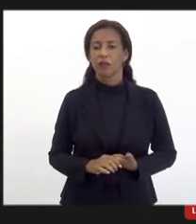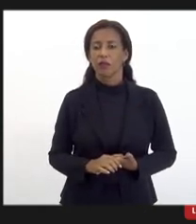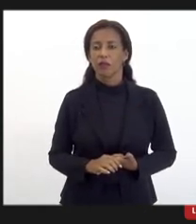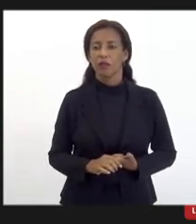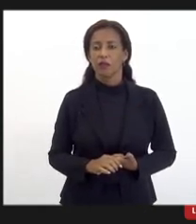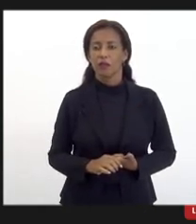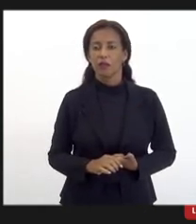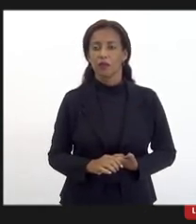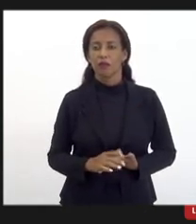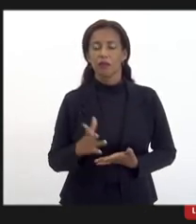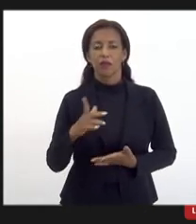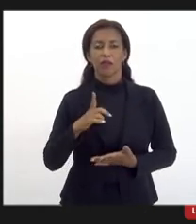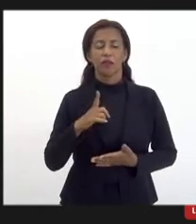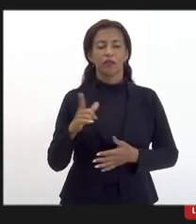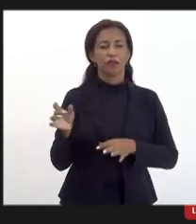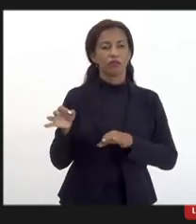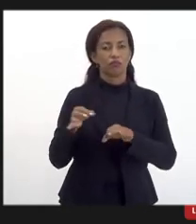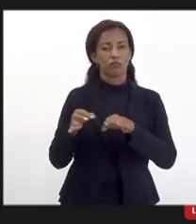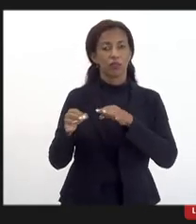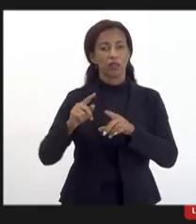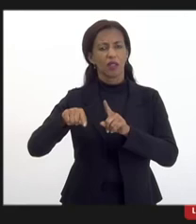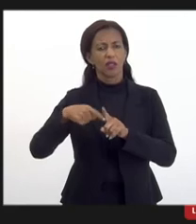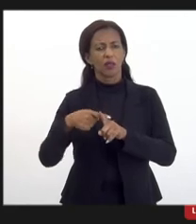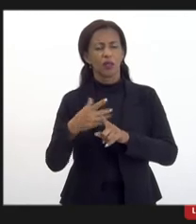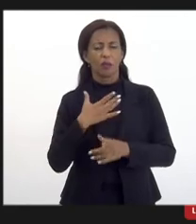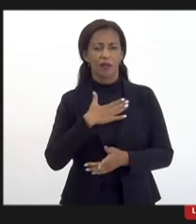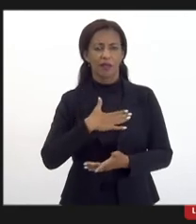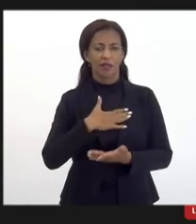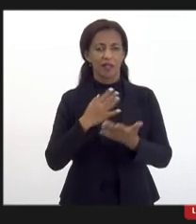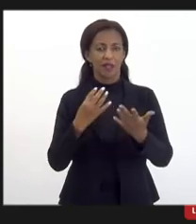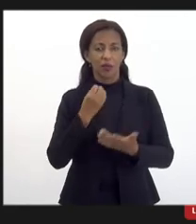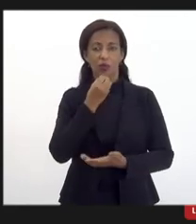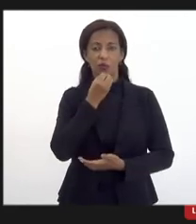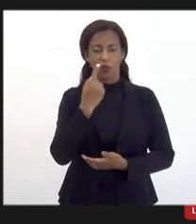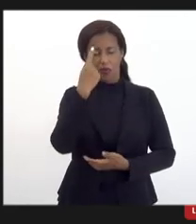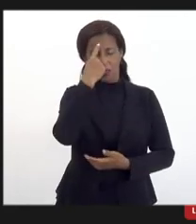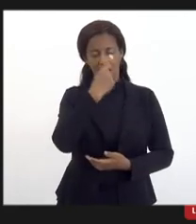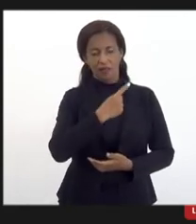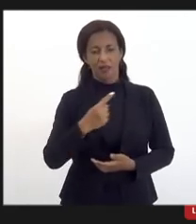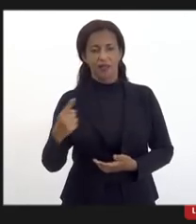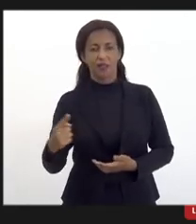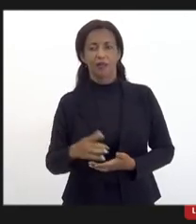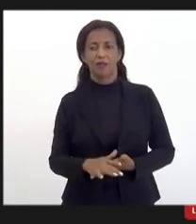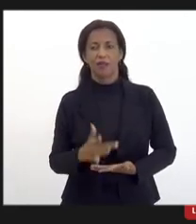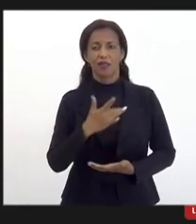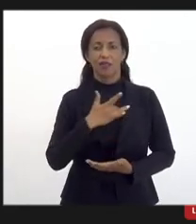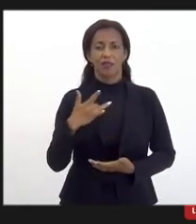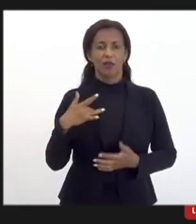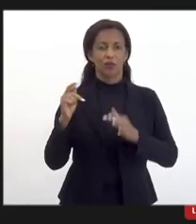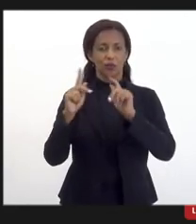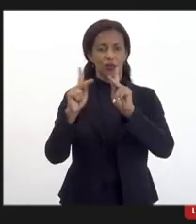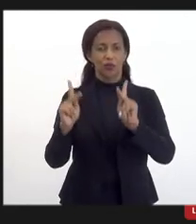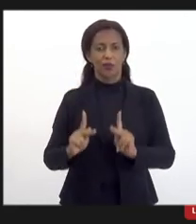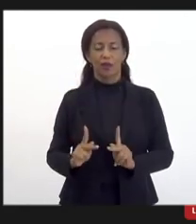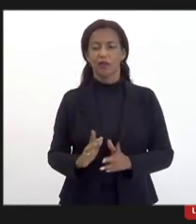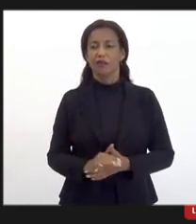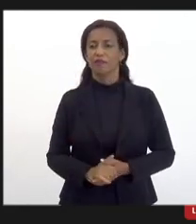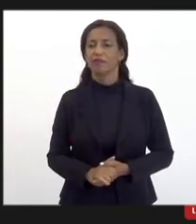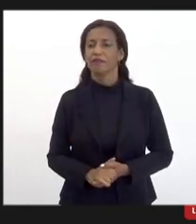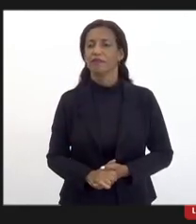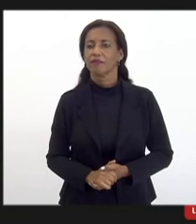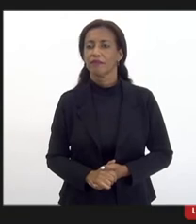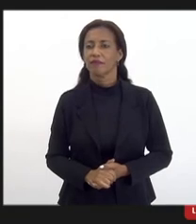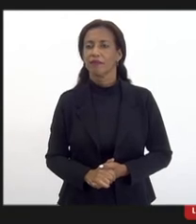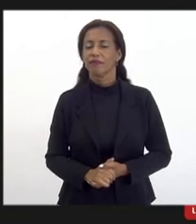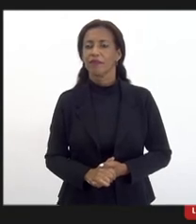plano de negócio e no mais desejar a todos uma boa semana muita saúde e paz o plano de